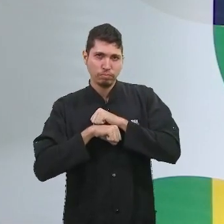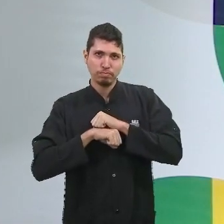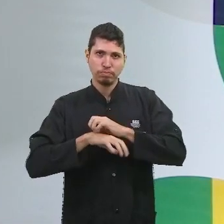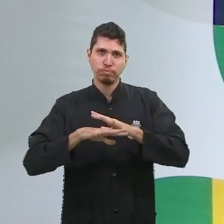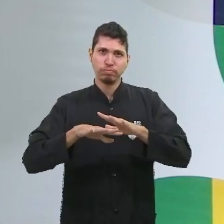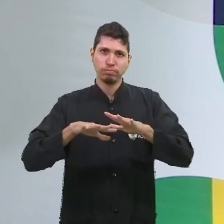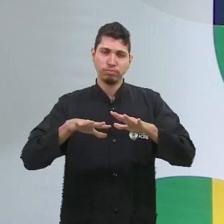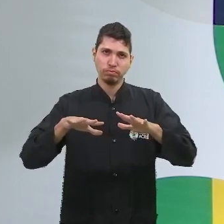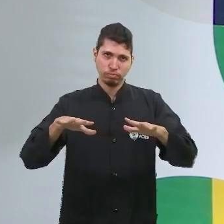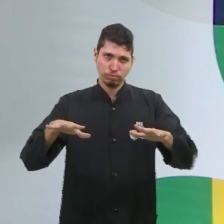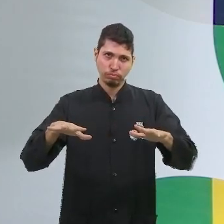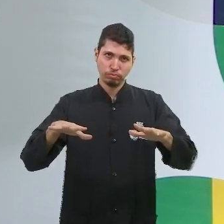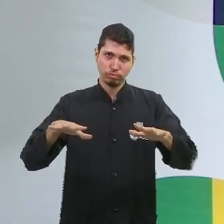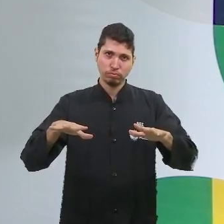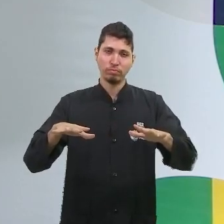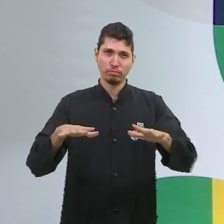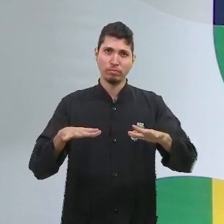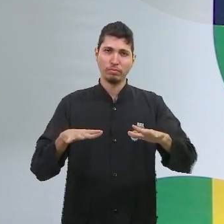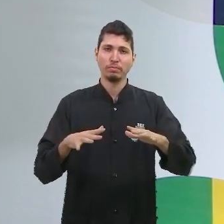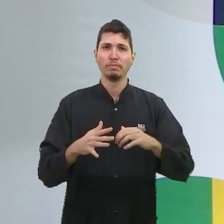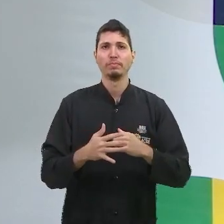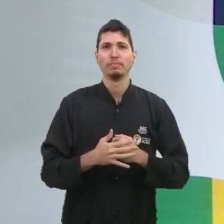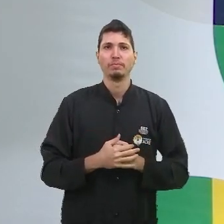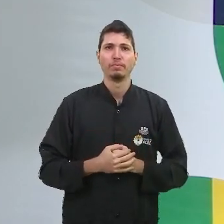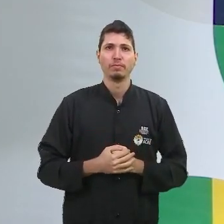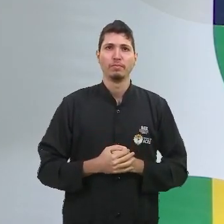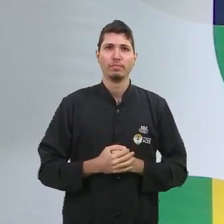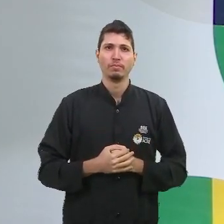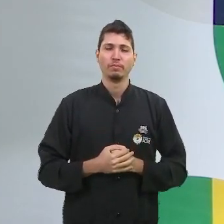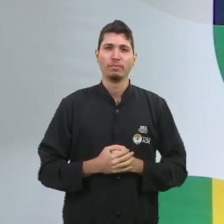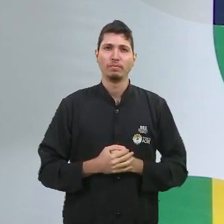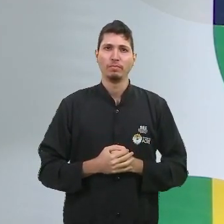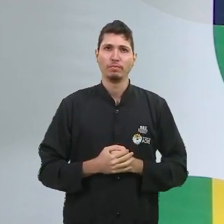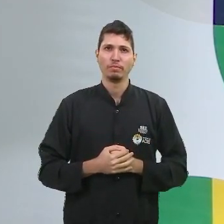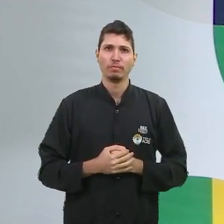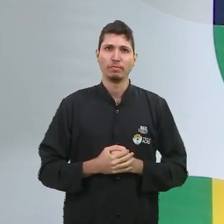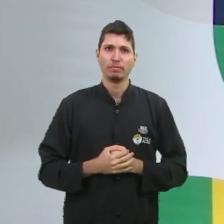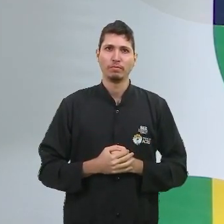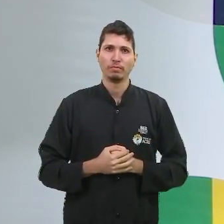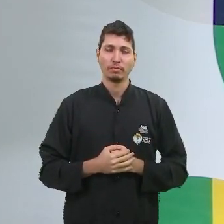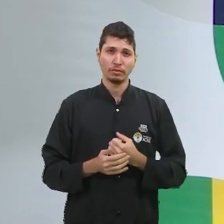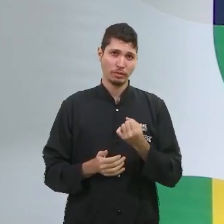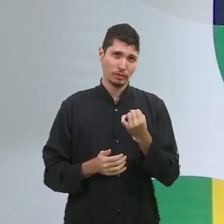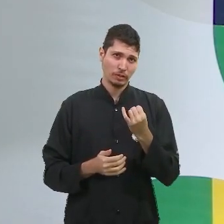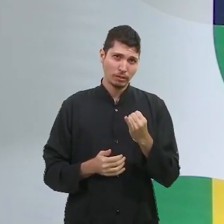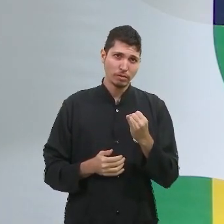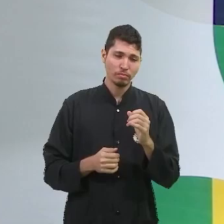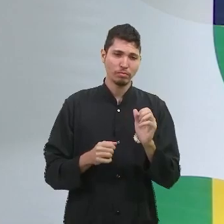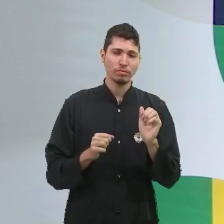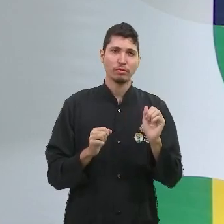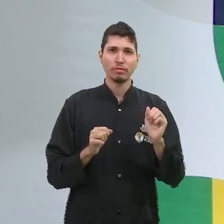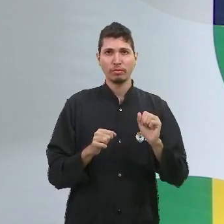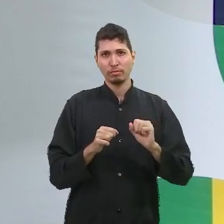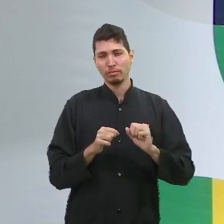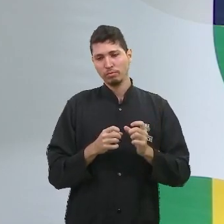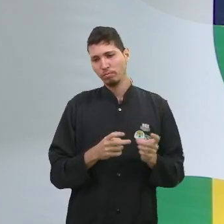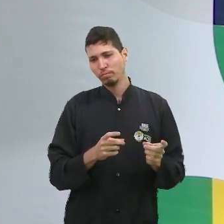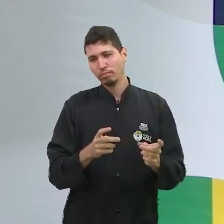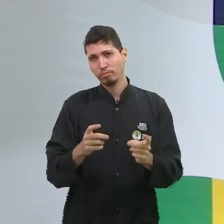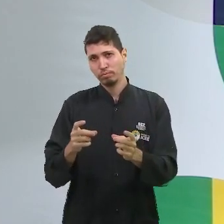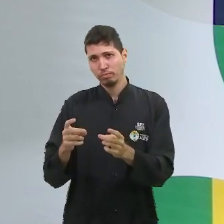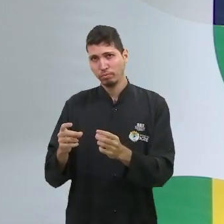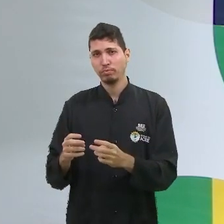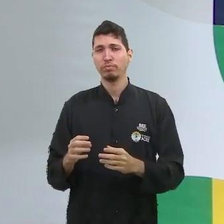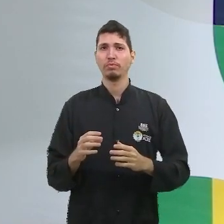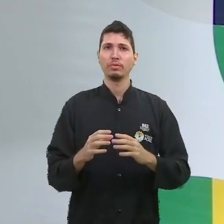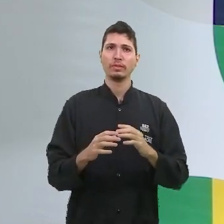comercializadas e, obviamente, quando eu tenho produção em larga escala, quando eu tenho um processo de industrialização,